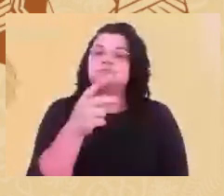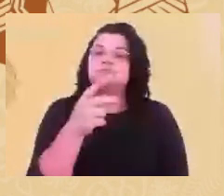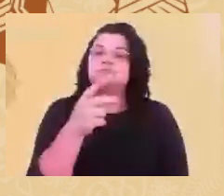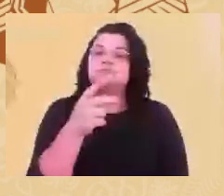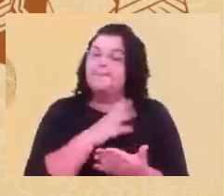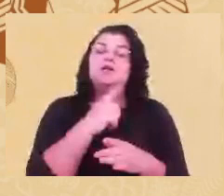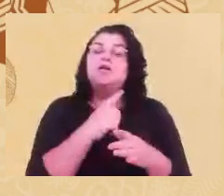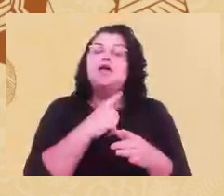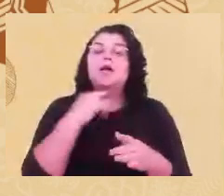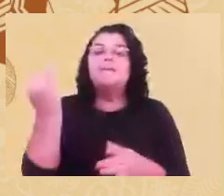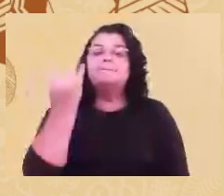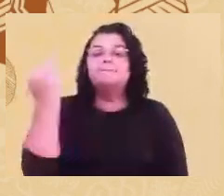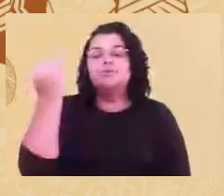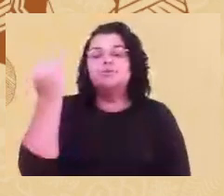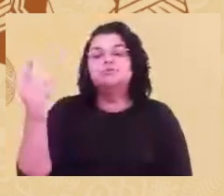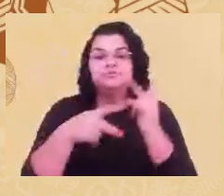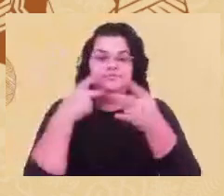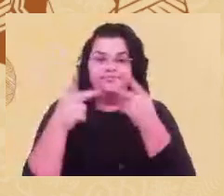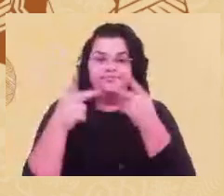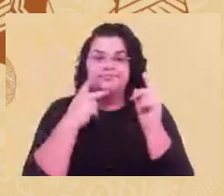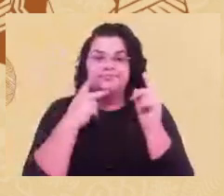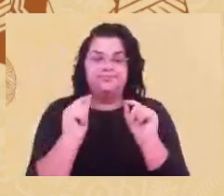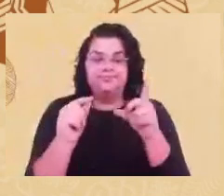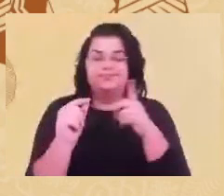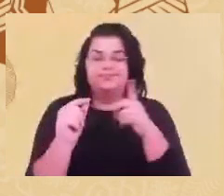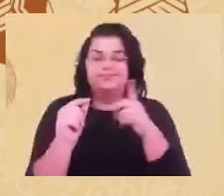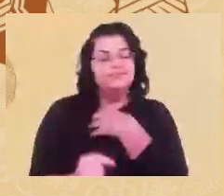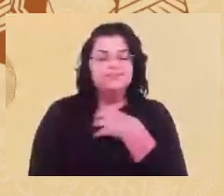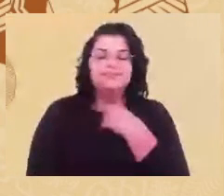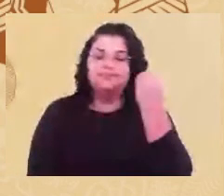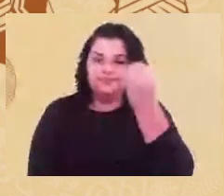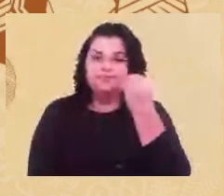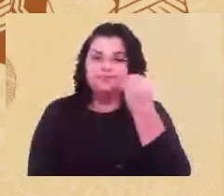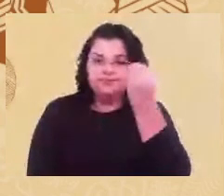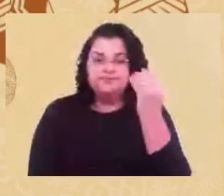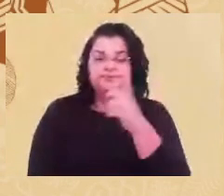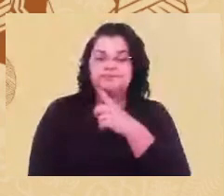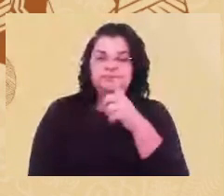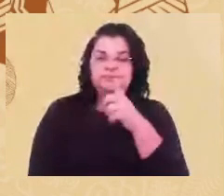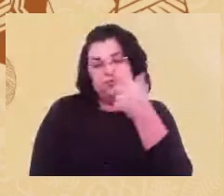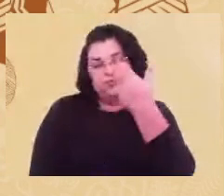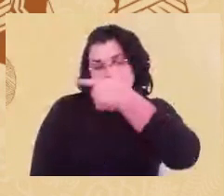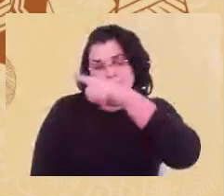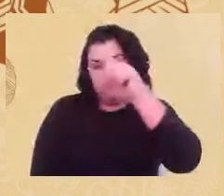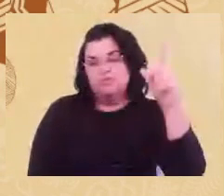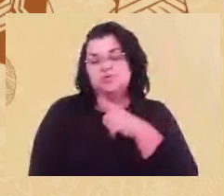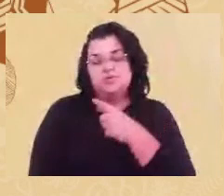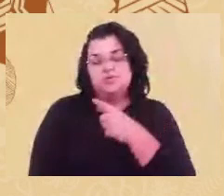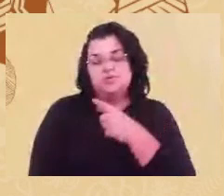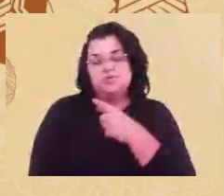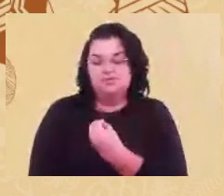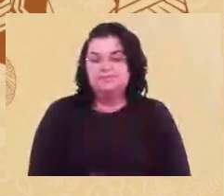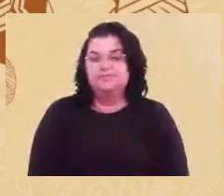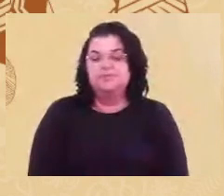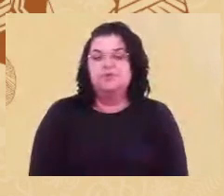ou a outras, neste lugar, no SUS, no Sistema Único de Saúde, nos equipamentos